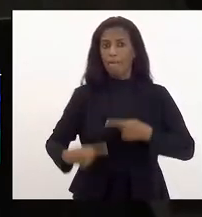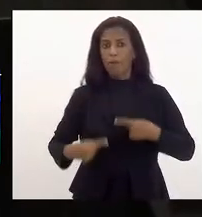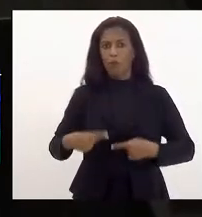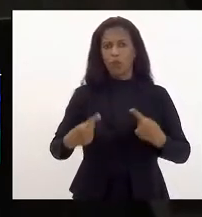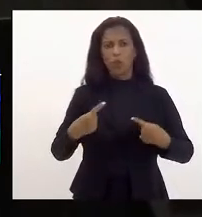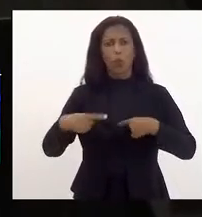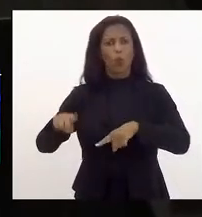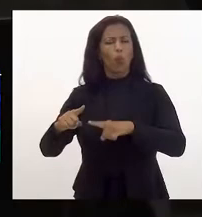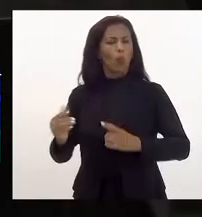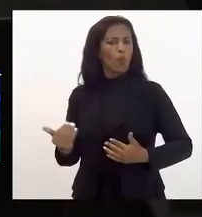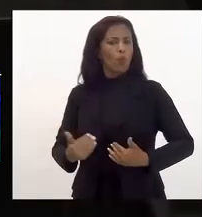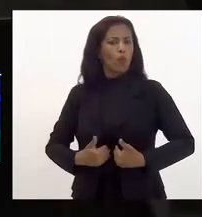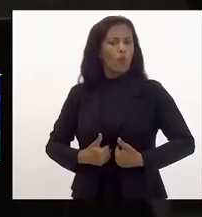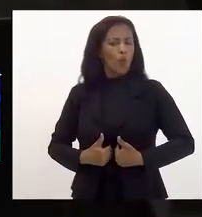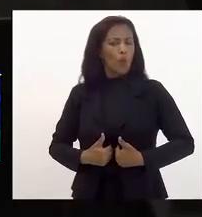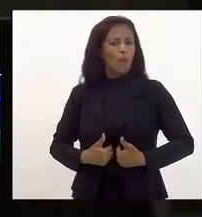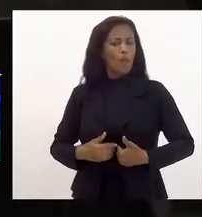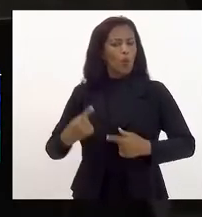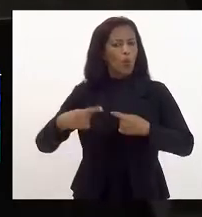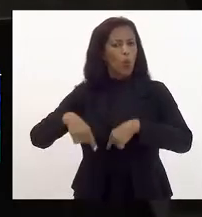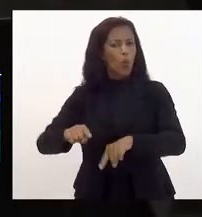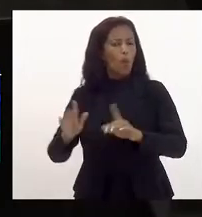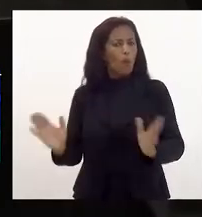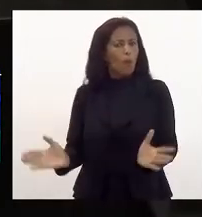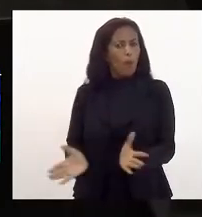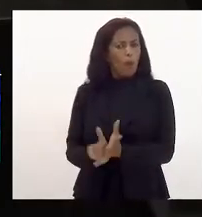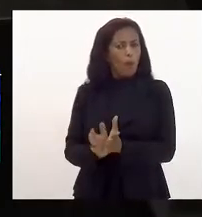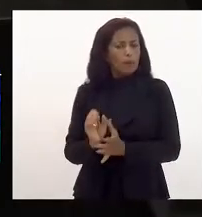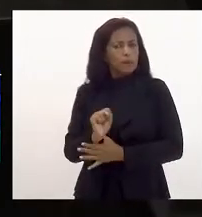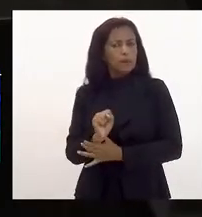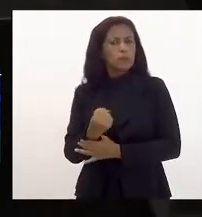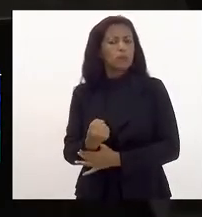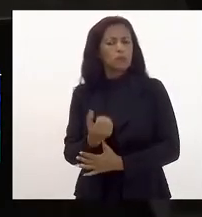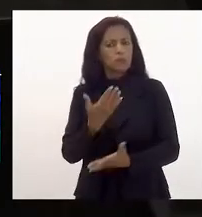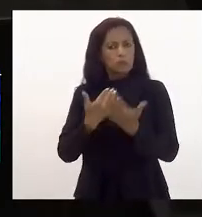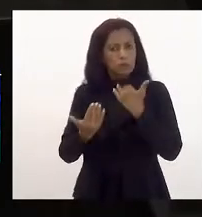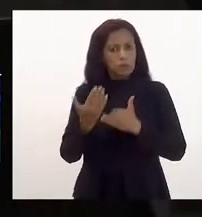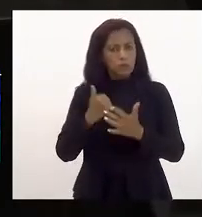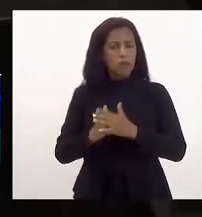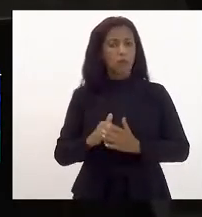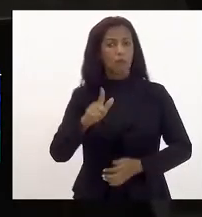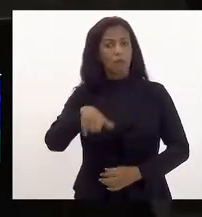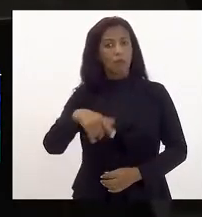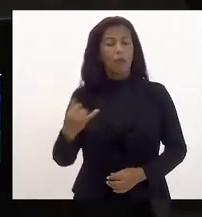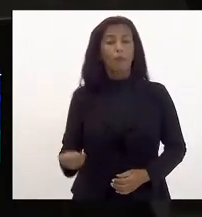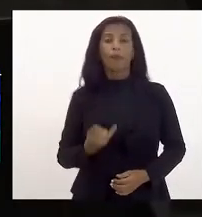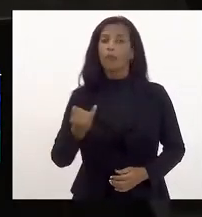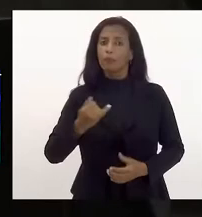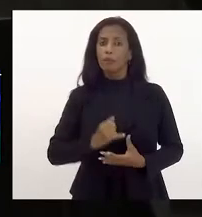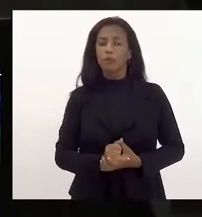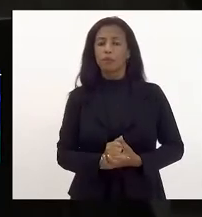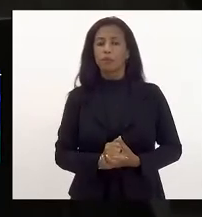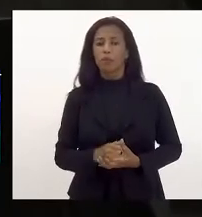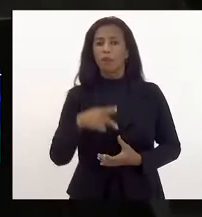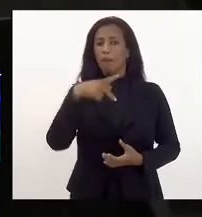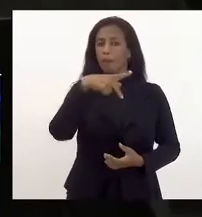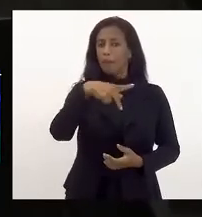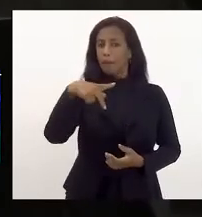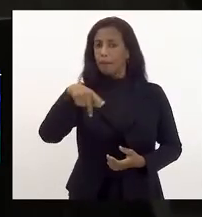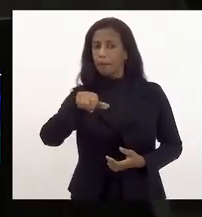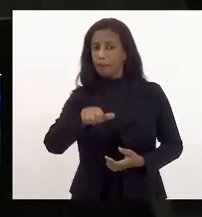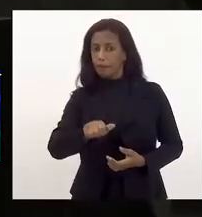à fome isto é política de combate à pobreza isto é política de segurança alimentar então é muito importante que o PPA